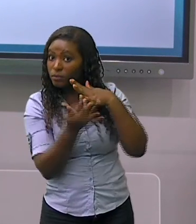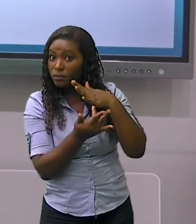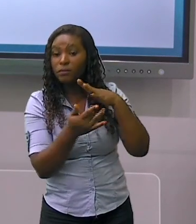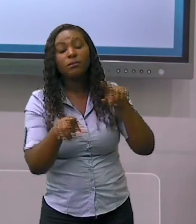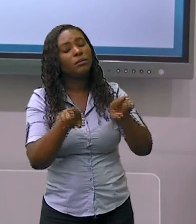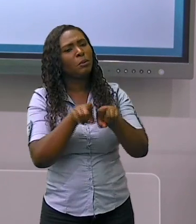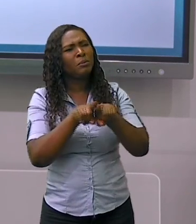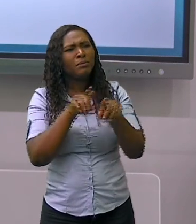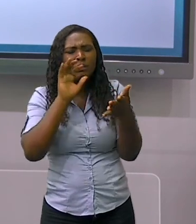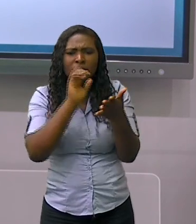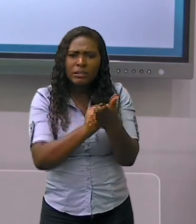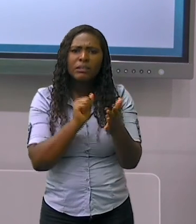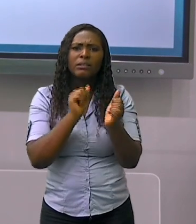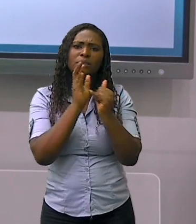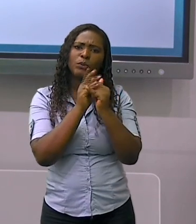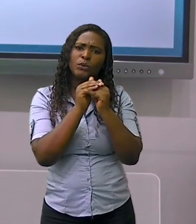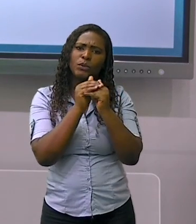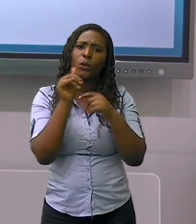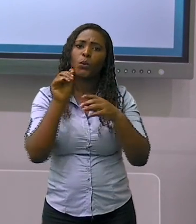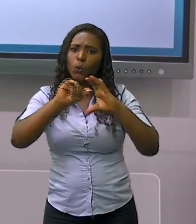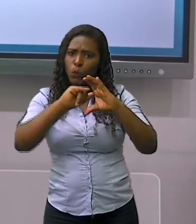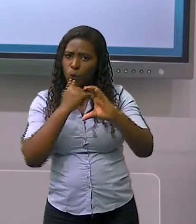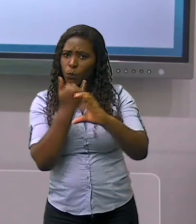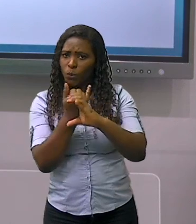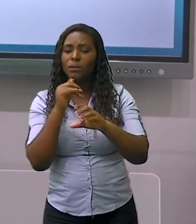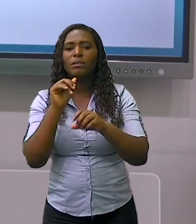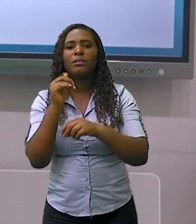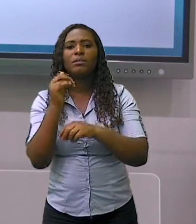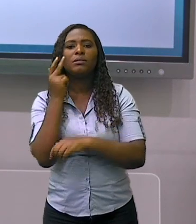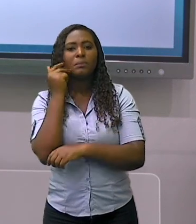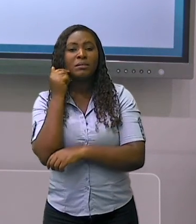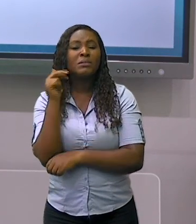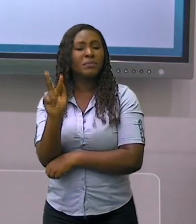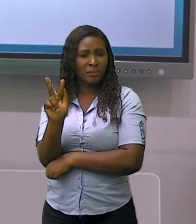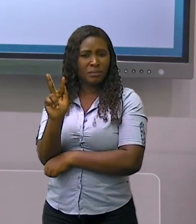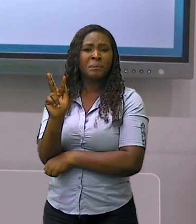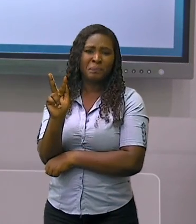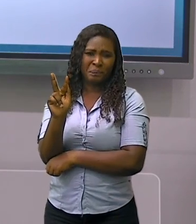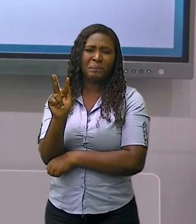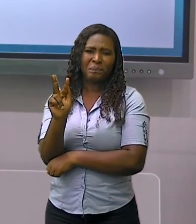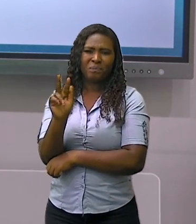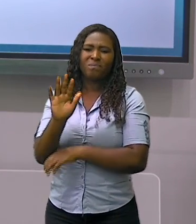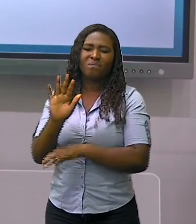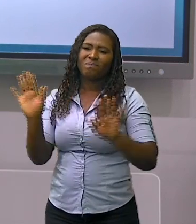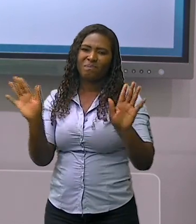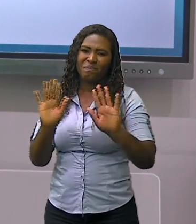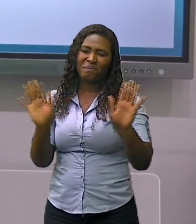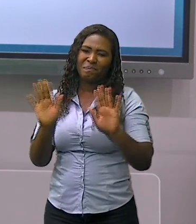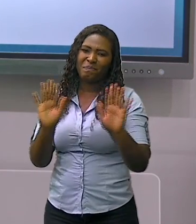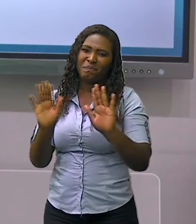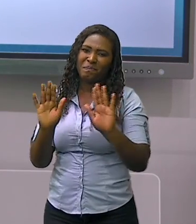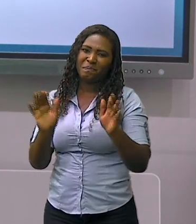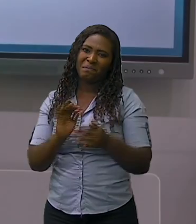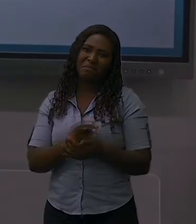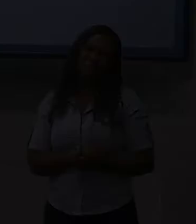redes sociais, se inscreva em nosso canal no YouTube SmedGV. Até a próxima!